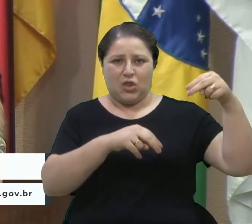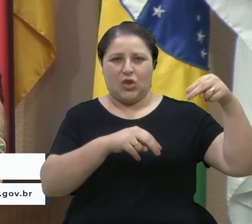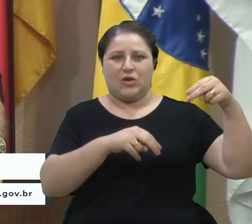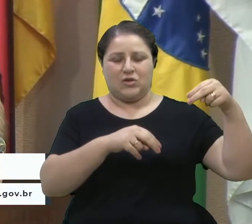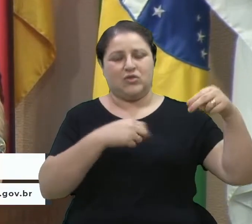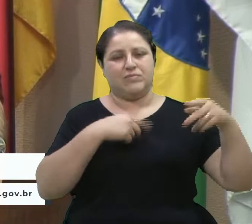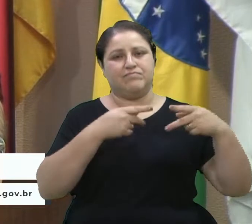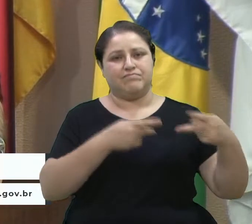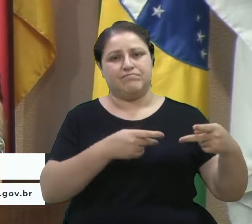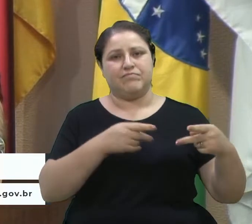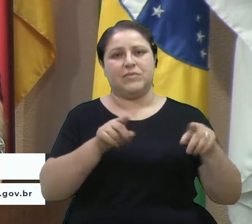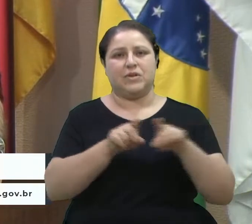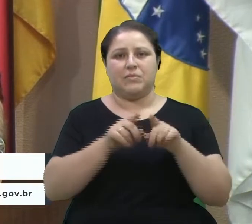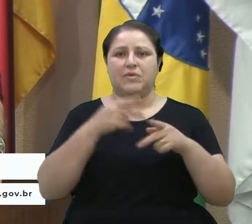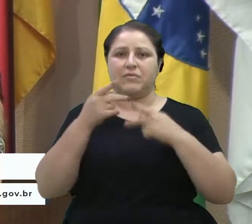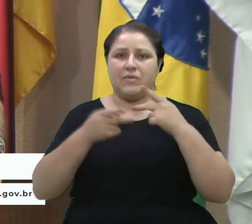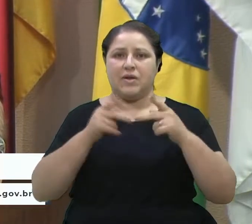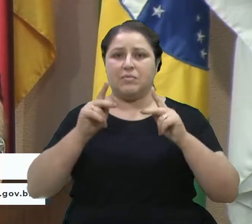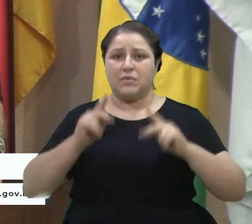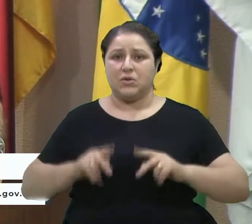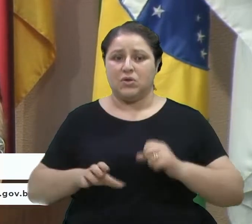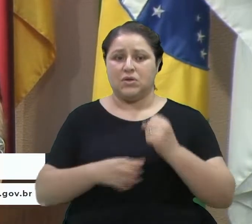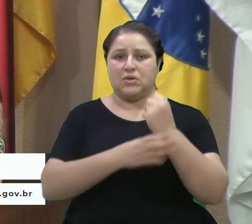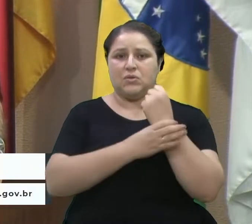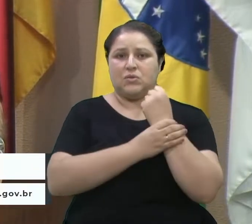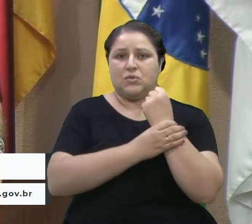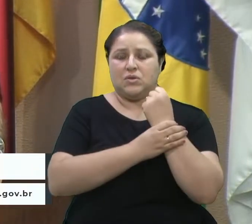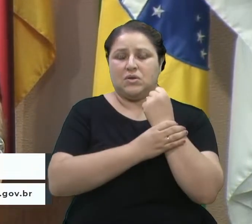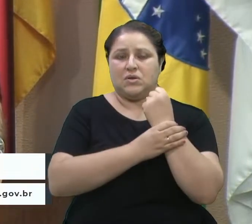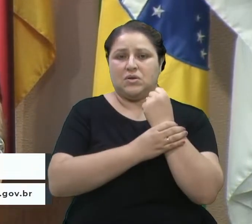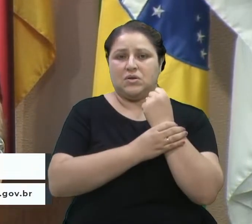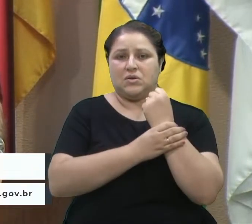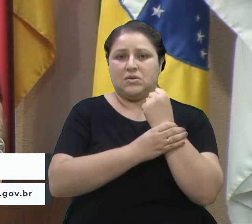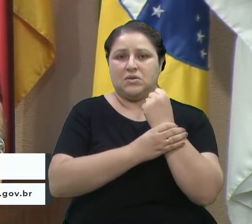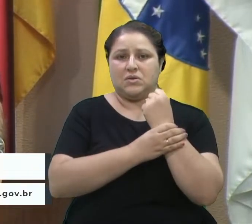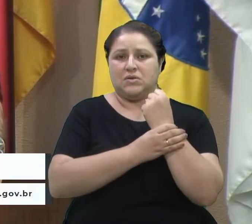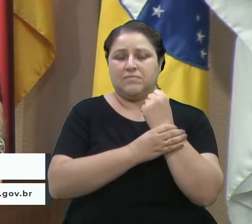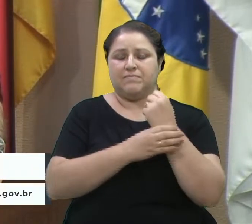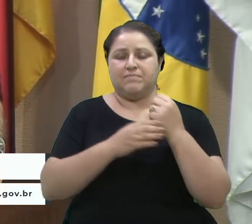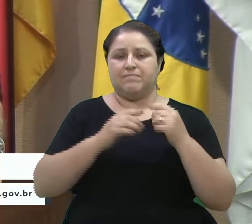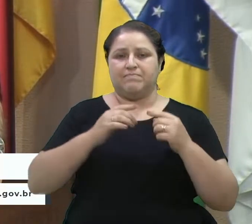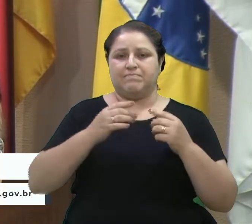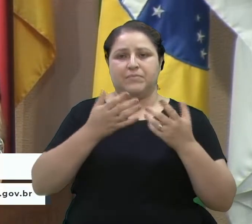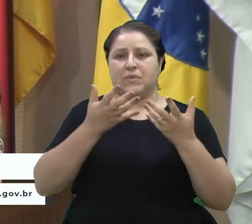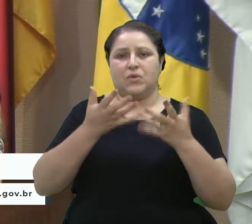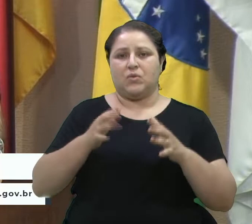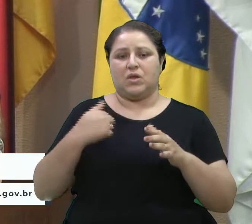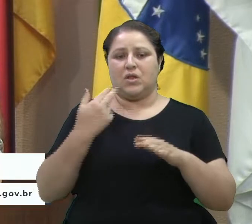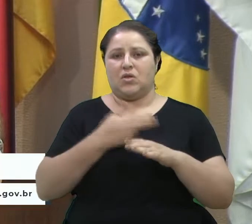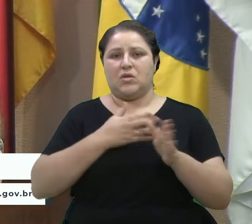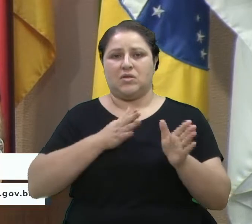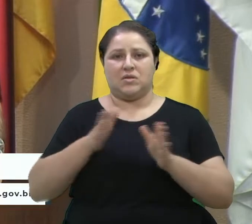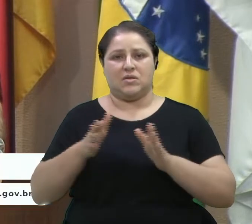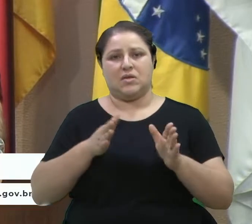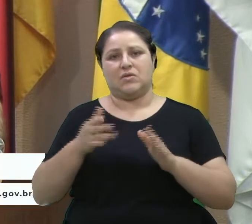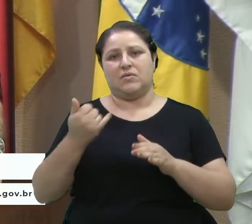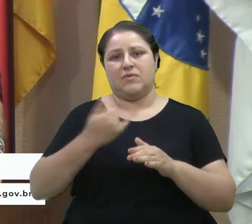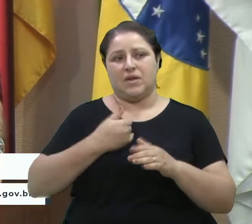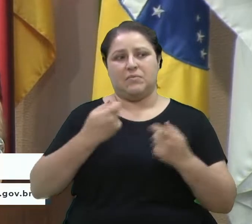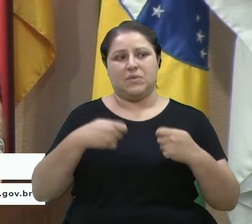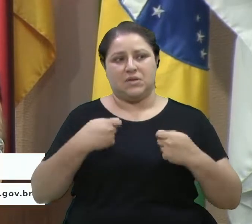até que o pessoal da segurança complicou com a nossa entrada lá, não queria deixar a gente ter acesso. Falaram que a gente precisava de uma autorização.